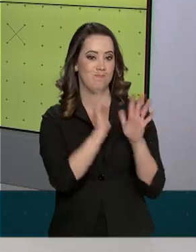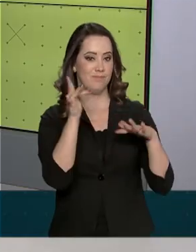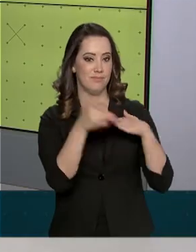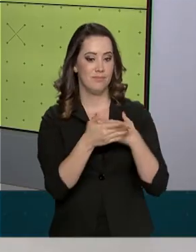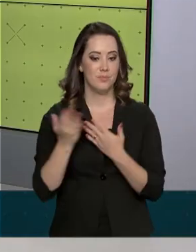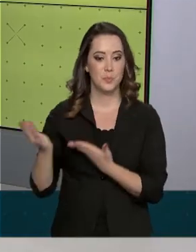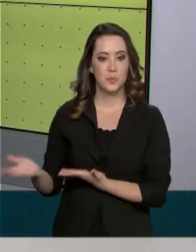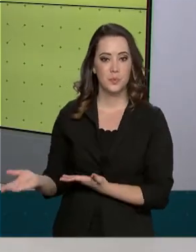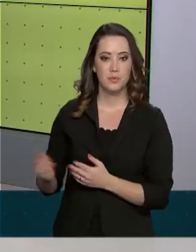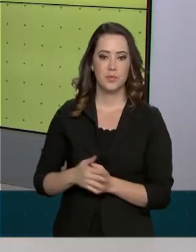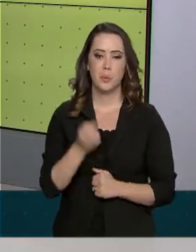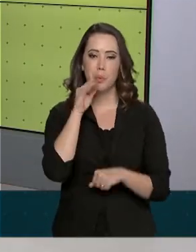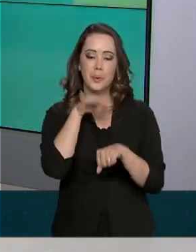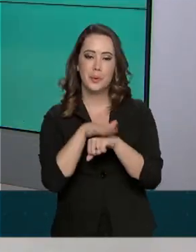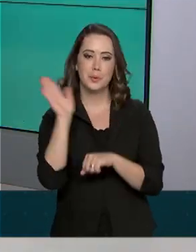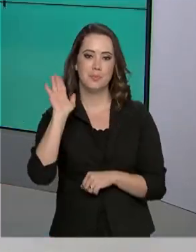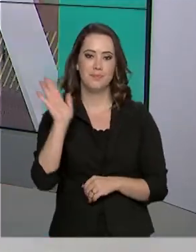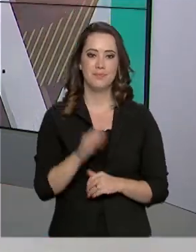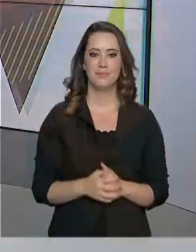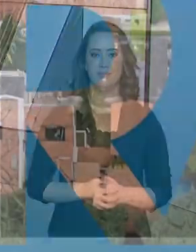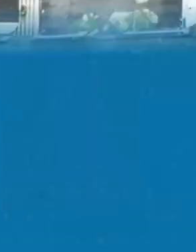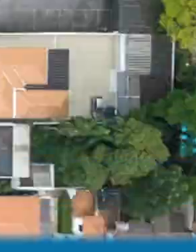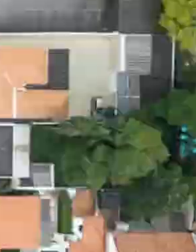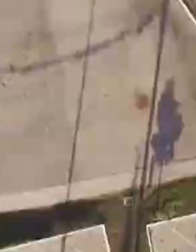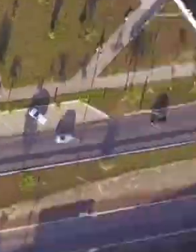redes sociais. Boa noite e até amanhã.